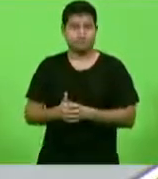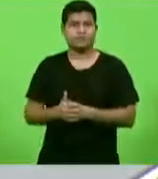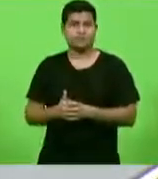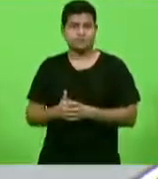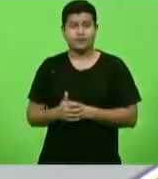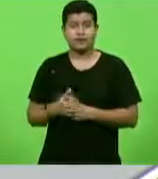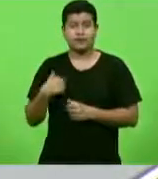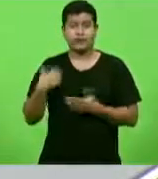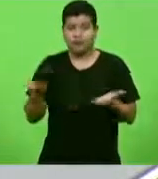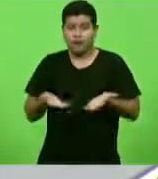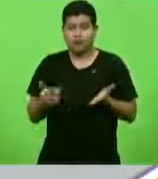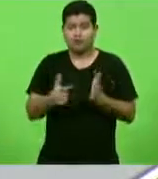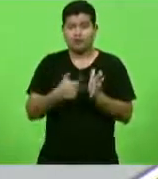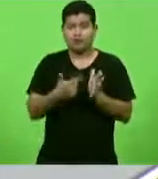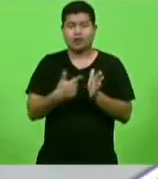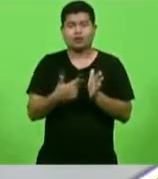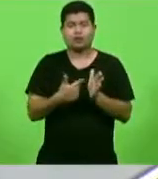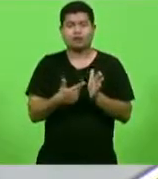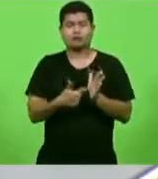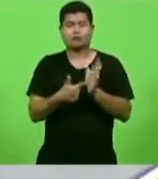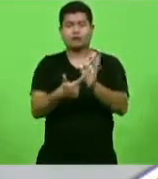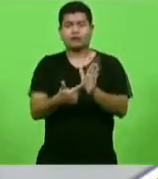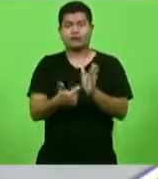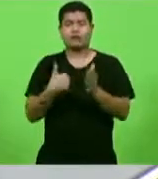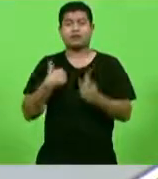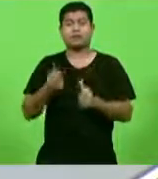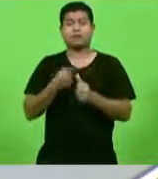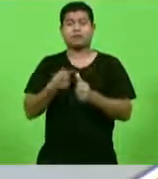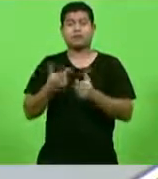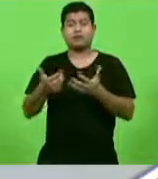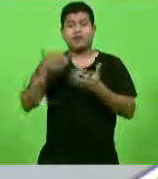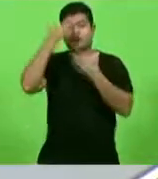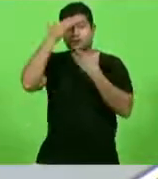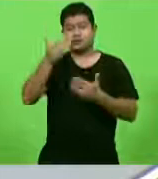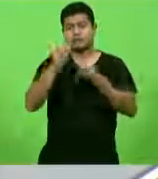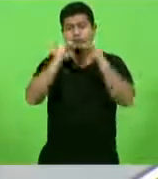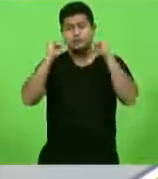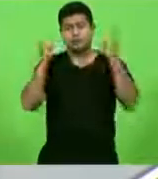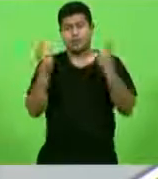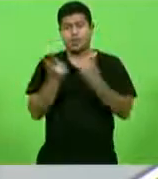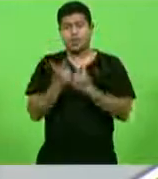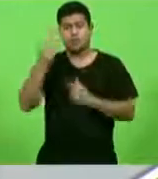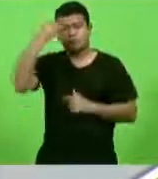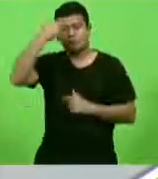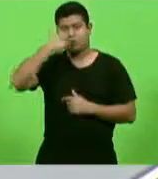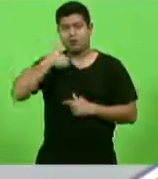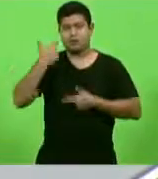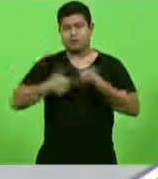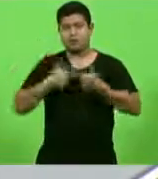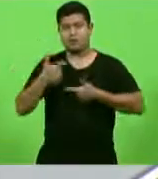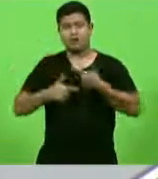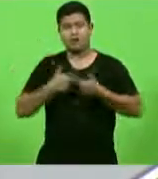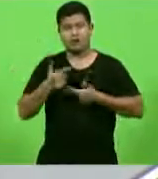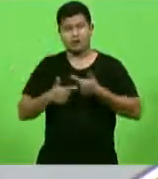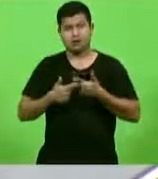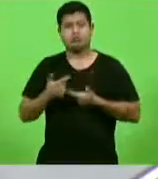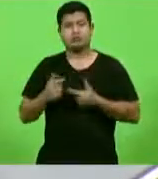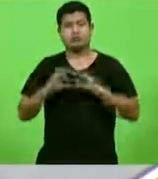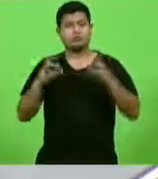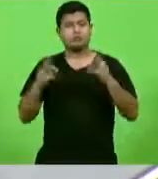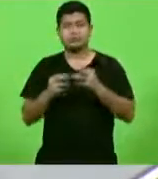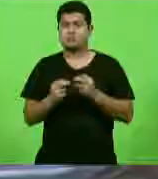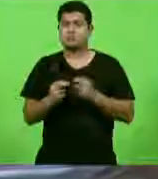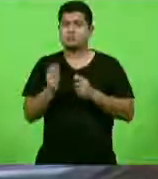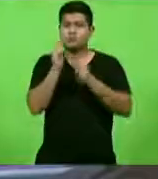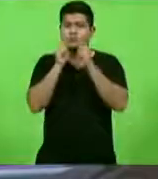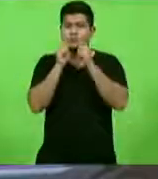têm em mãos, eu quero, em primeiro lugar, agradecer à LESC pelo belíssimo trabalho, toda a assessoria de